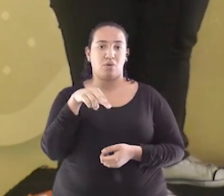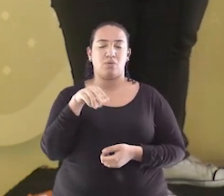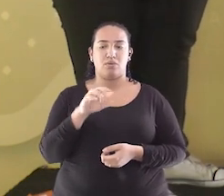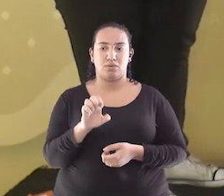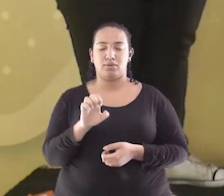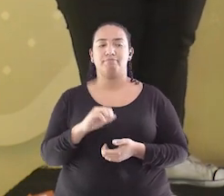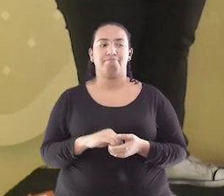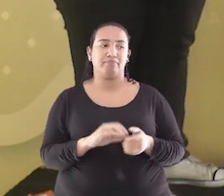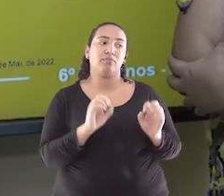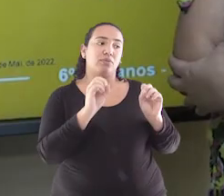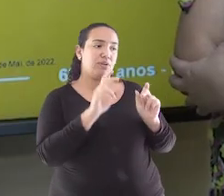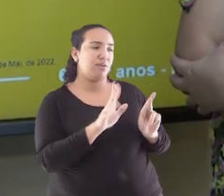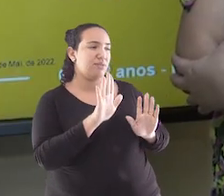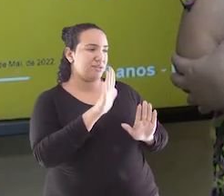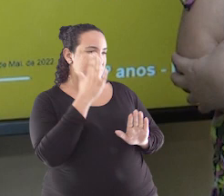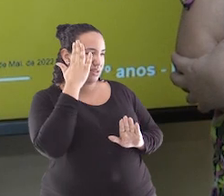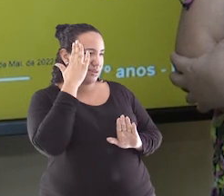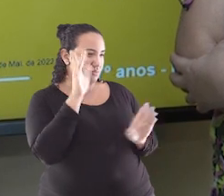música?